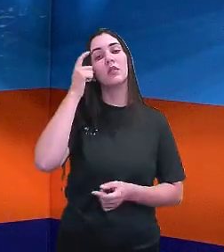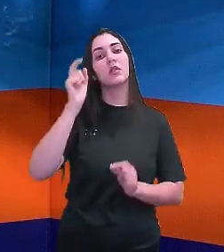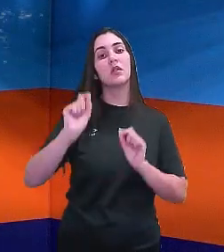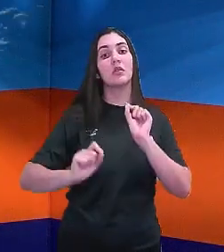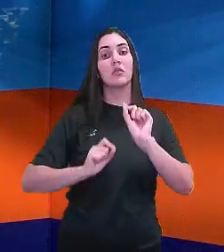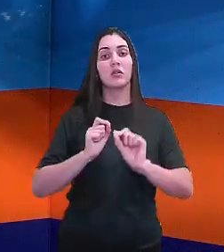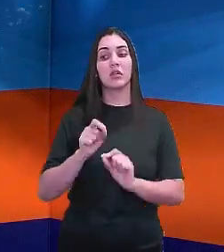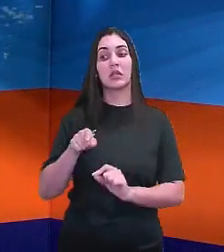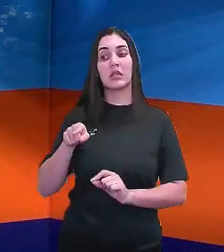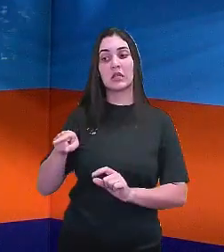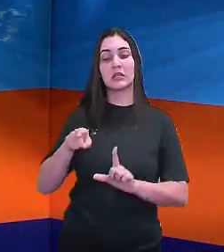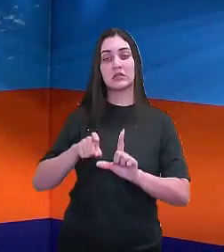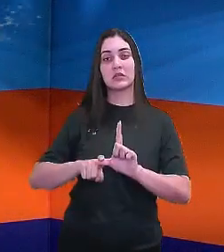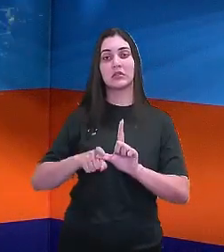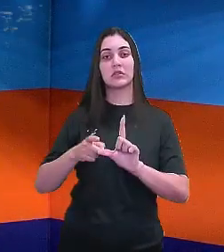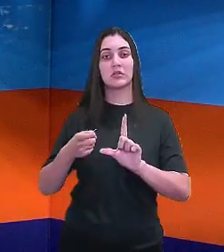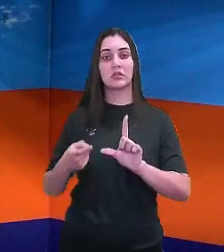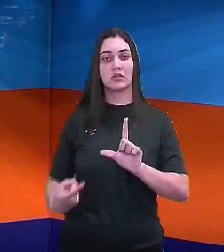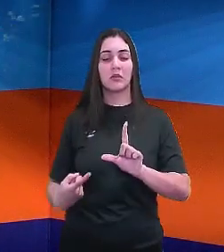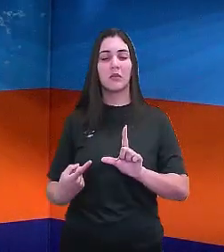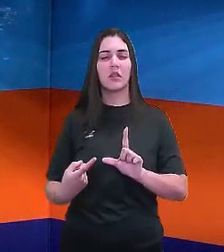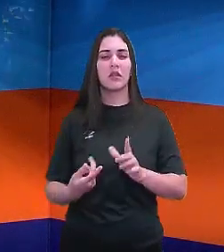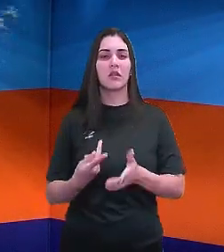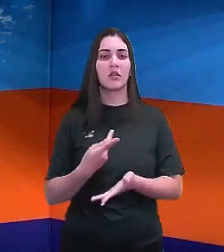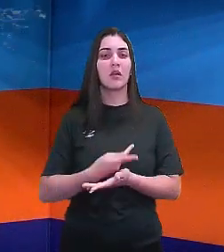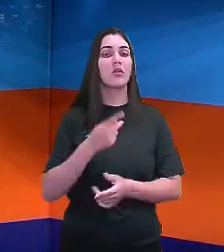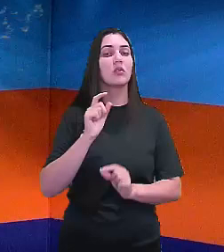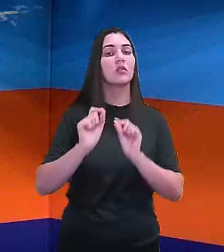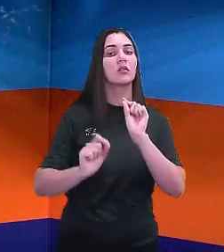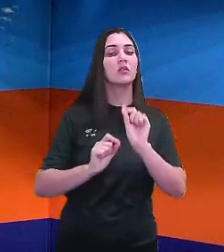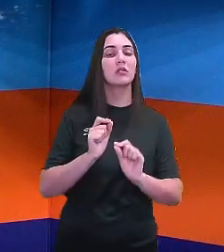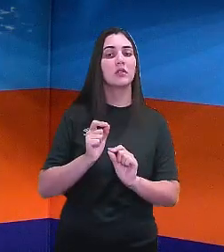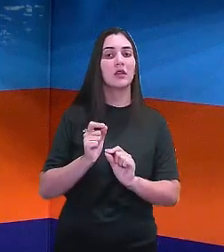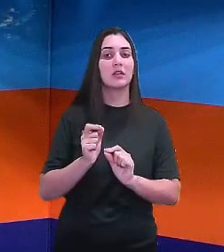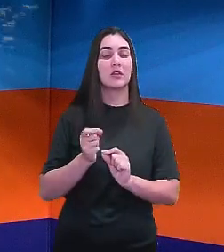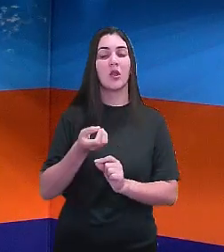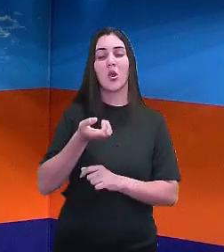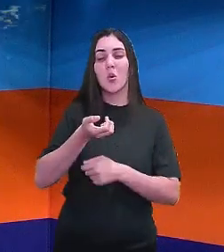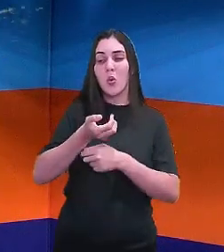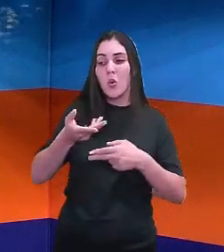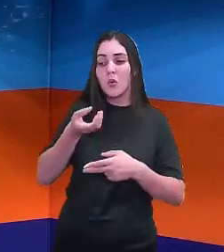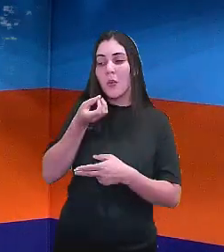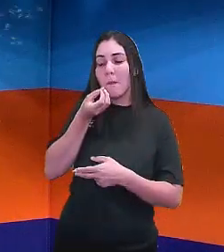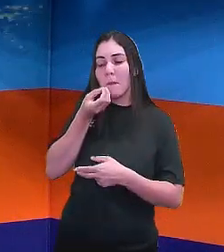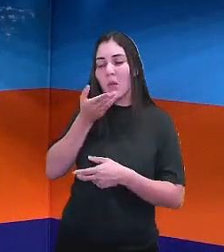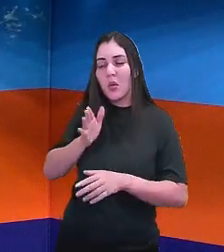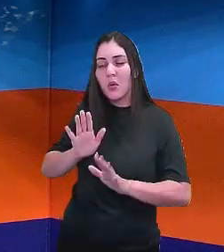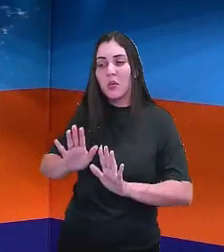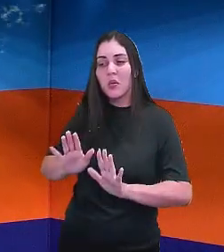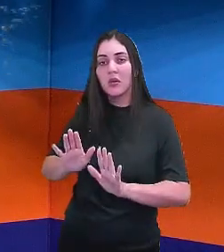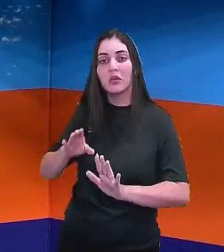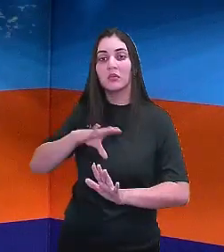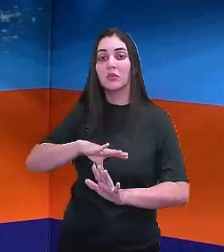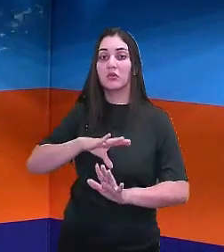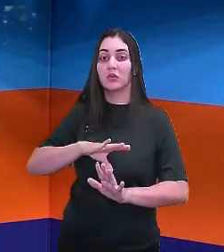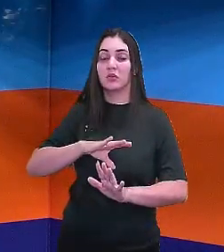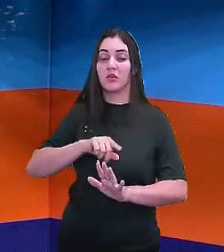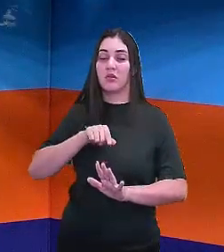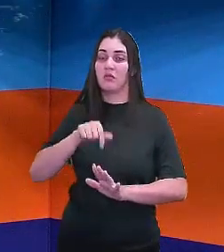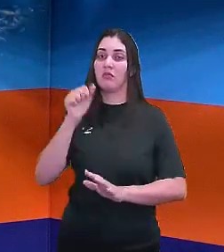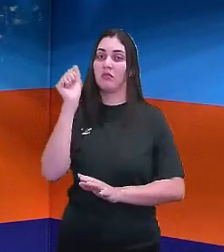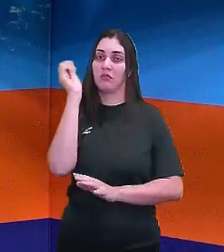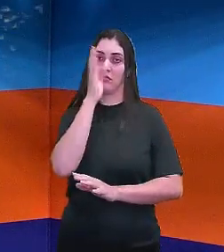essa independência foi fruto de uma generosidade portuguesa para com